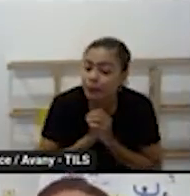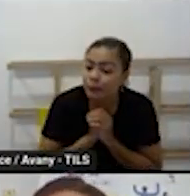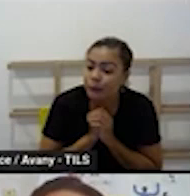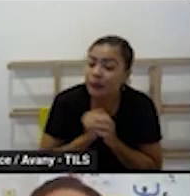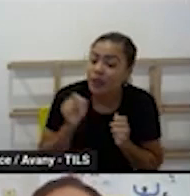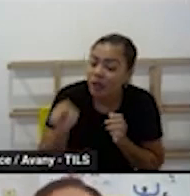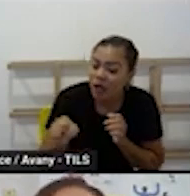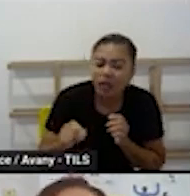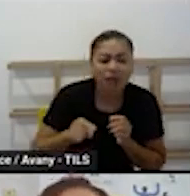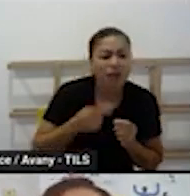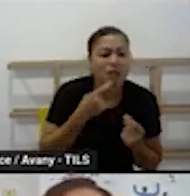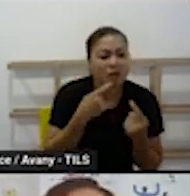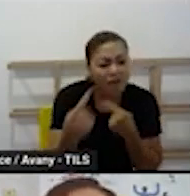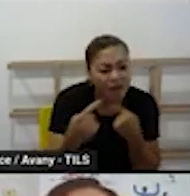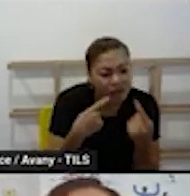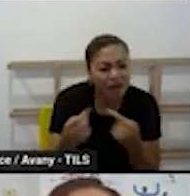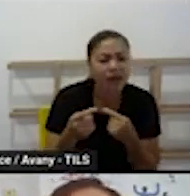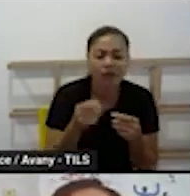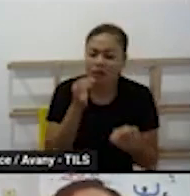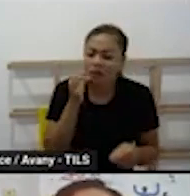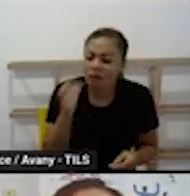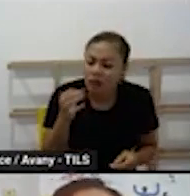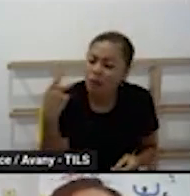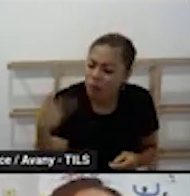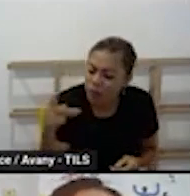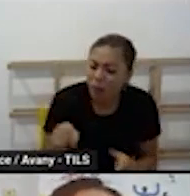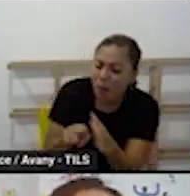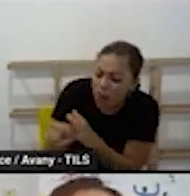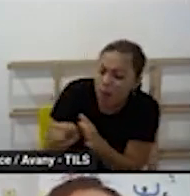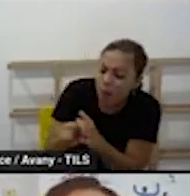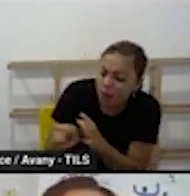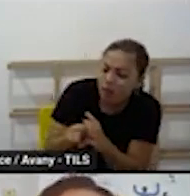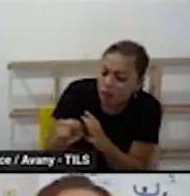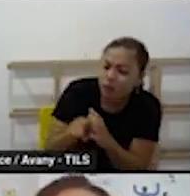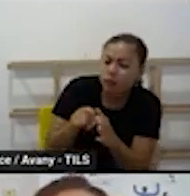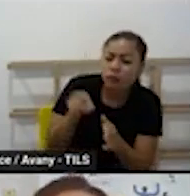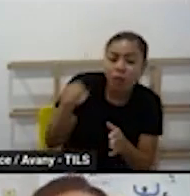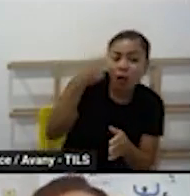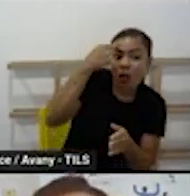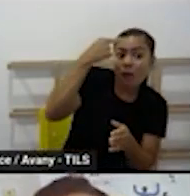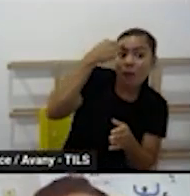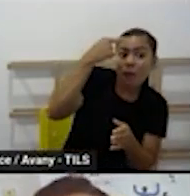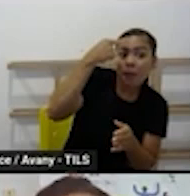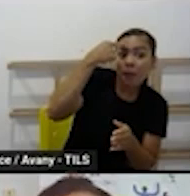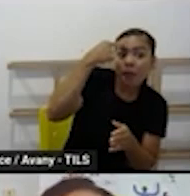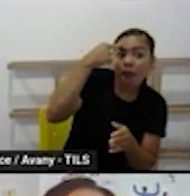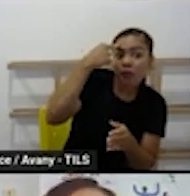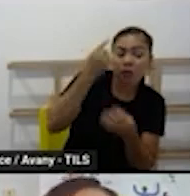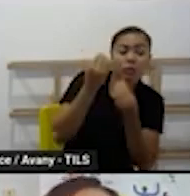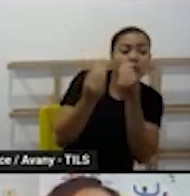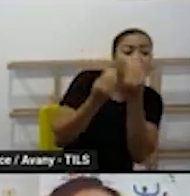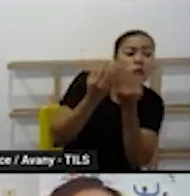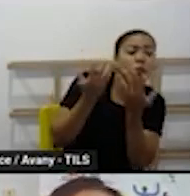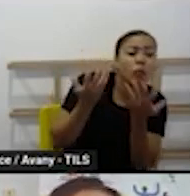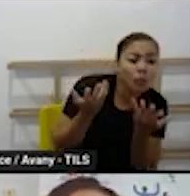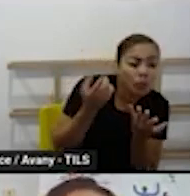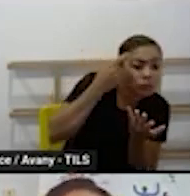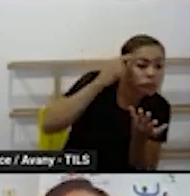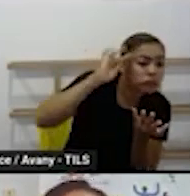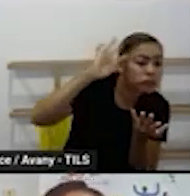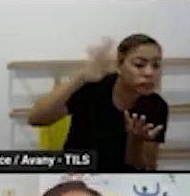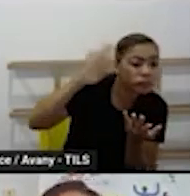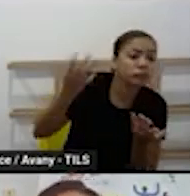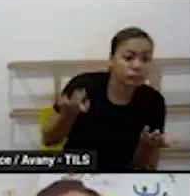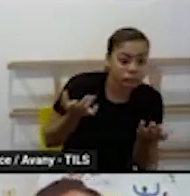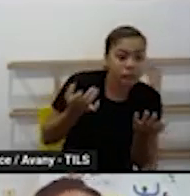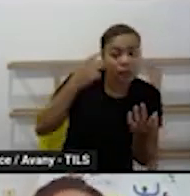perguntar que a gente vai reformular perguntas que a gente vai explorar a modalidade organizativa então se for projeto já